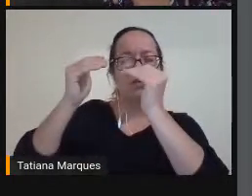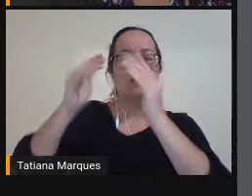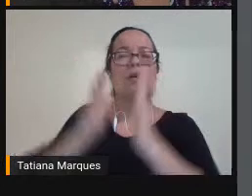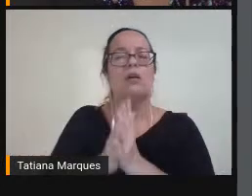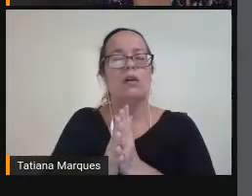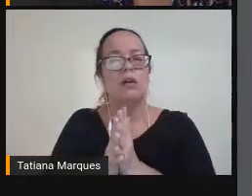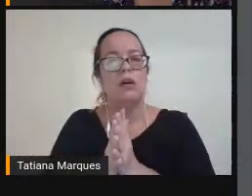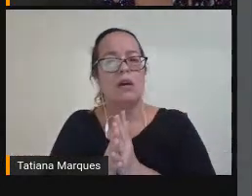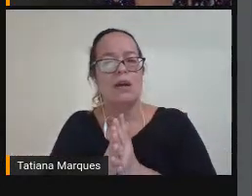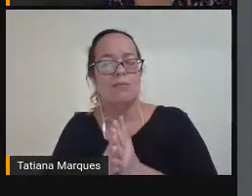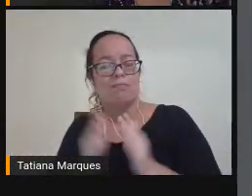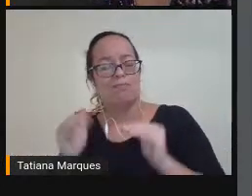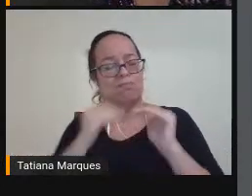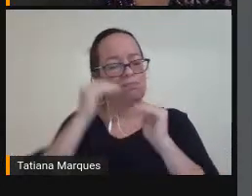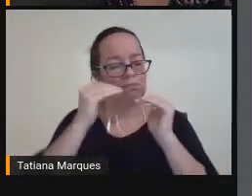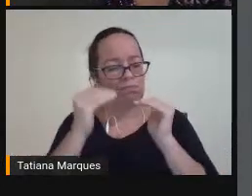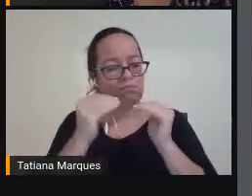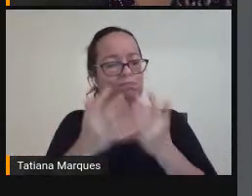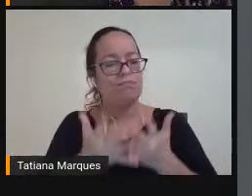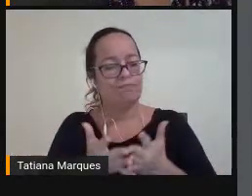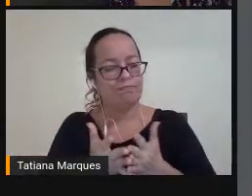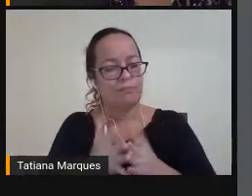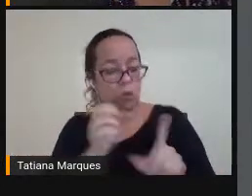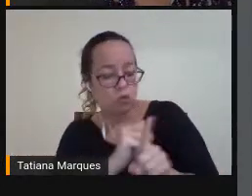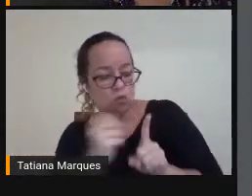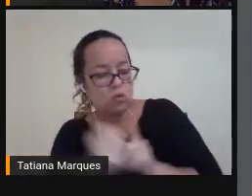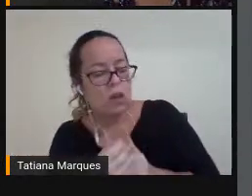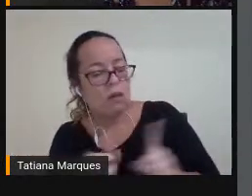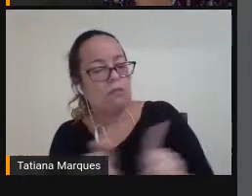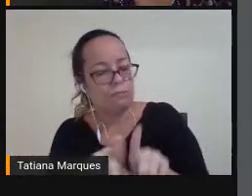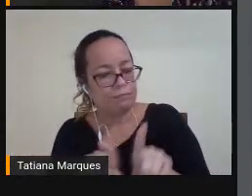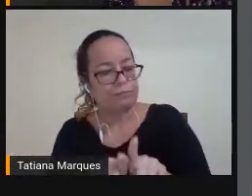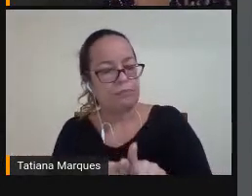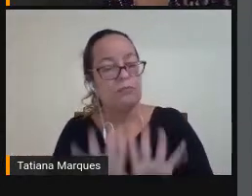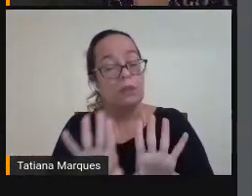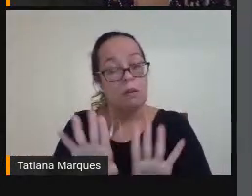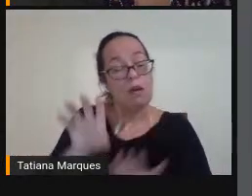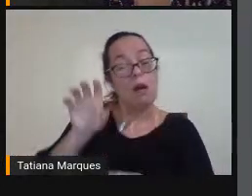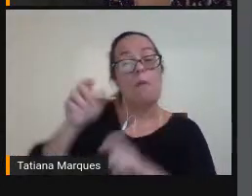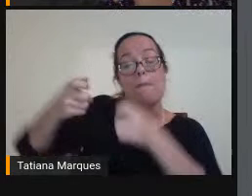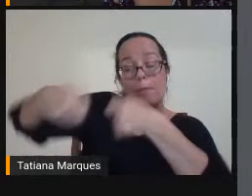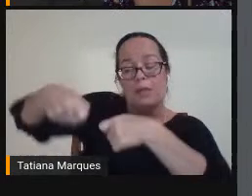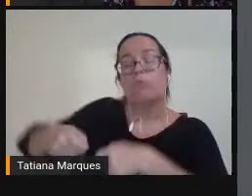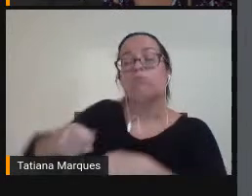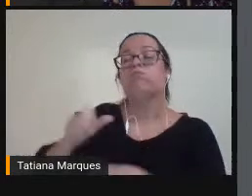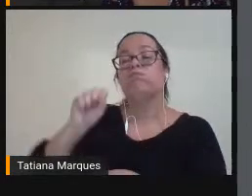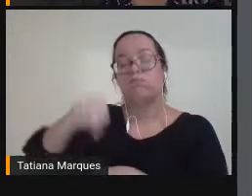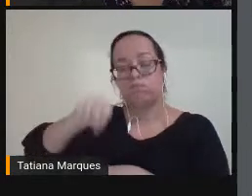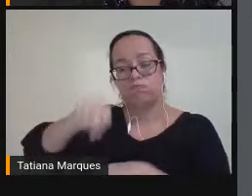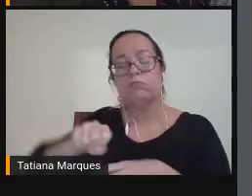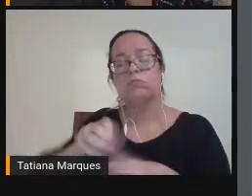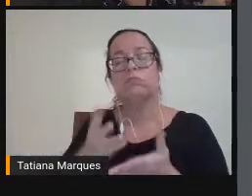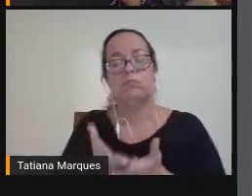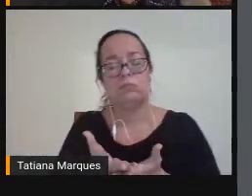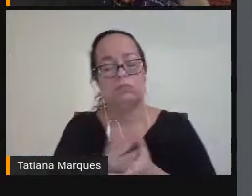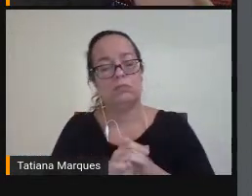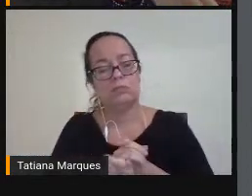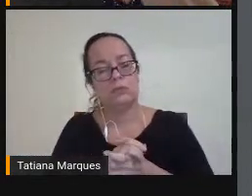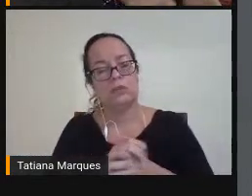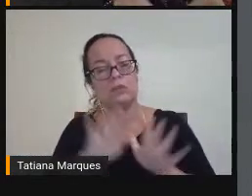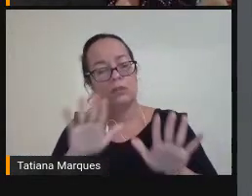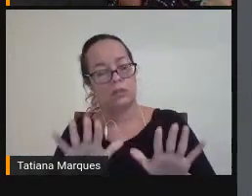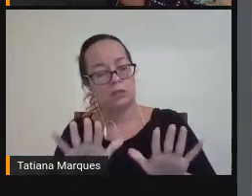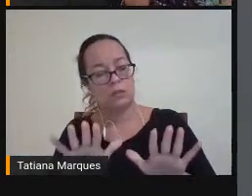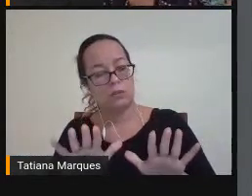Então Nós precisamos Sim Partir Do princípio De que